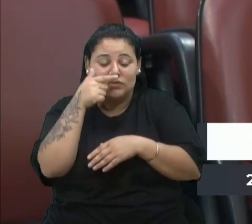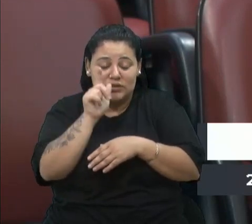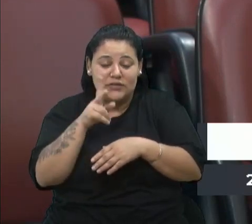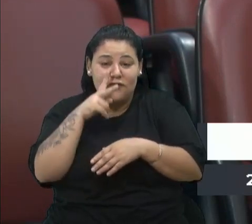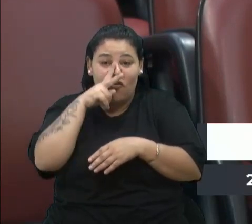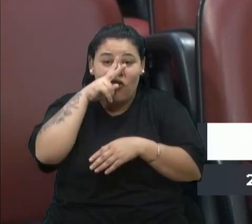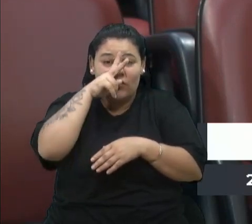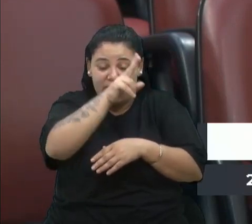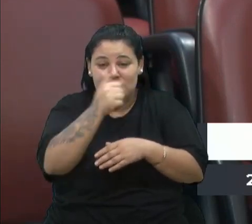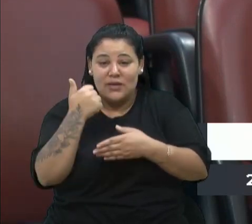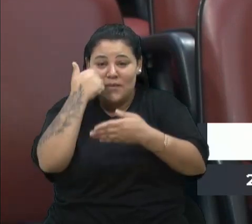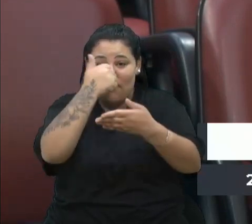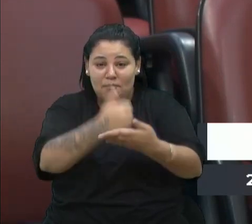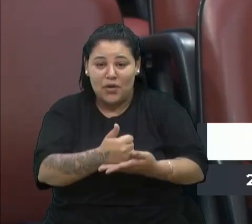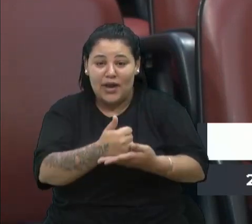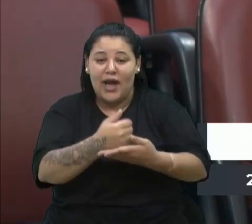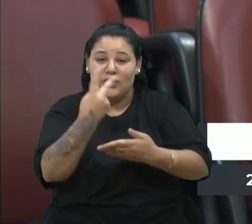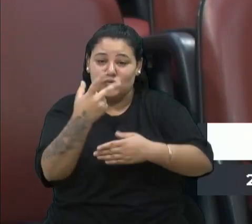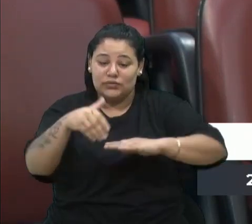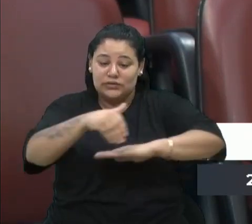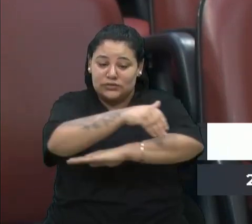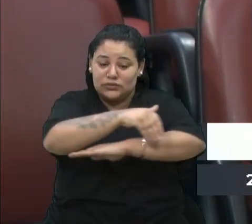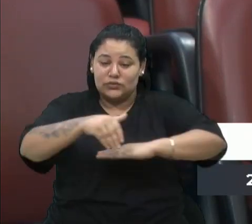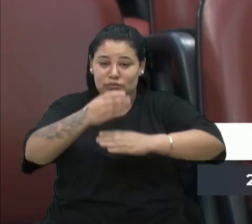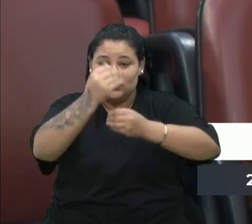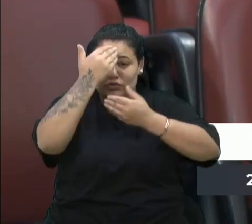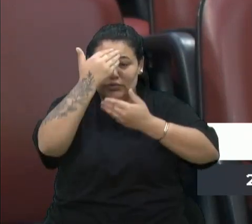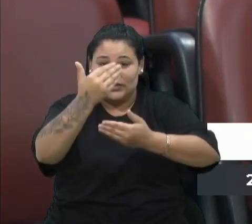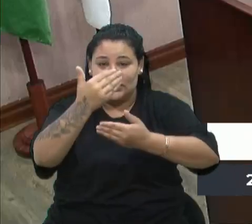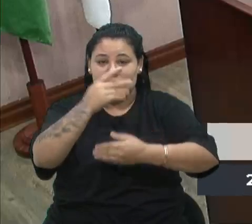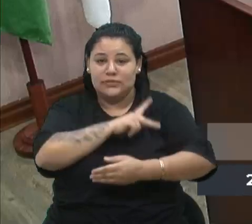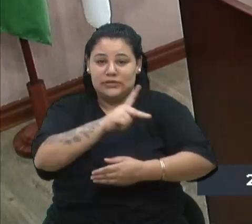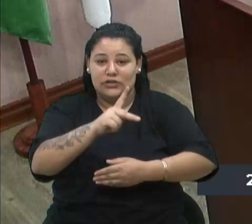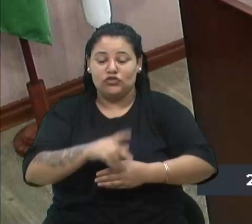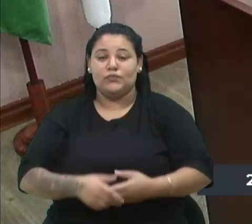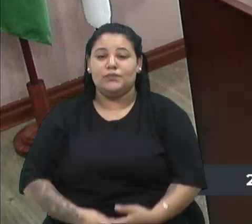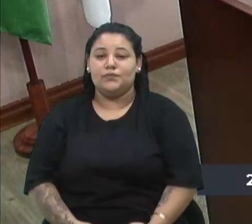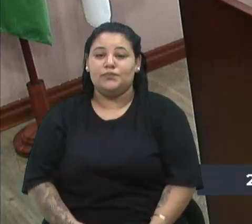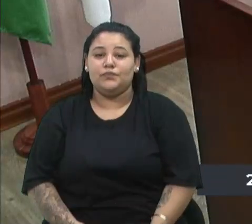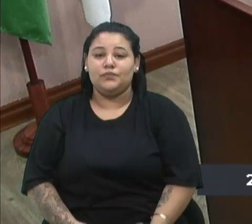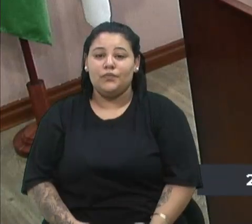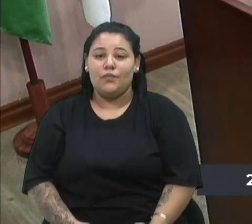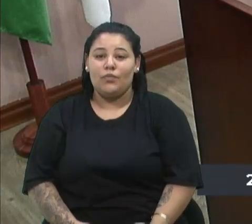defesa da Rota do Sol e BR-116. Obrigado, presidente. Obrigado. Obrigado. Obrigado. Obrigado. Obrigado.